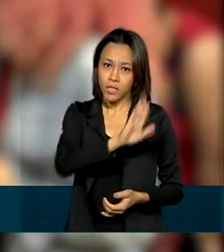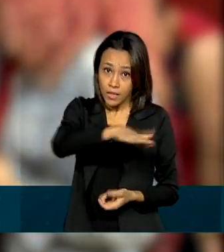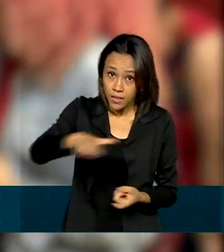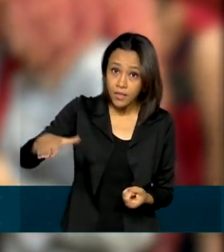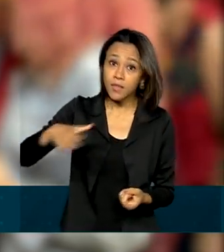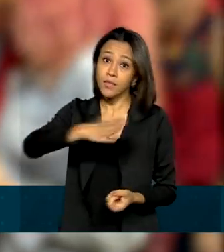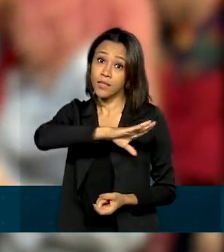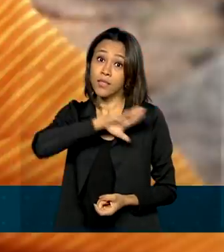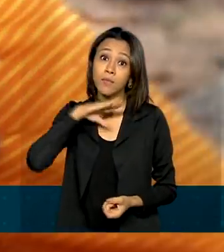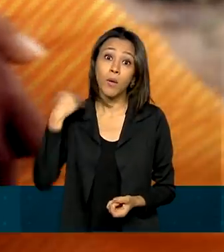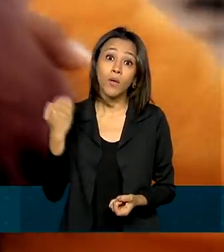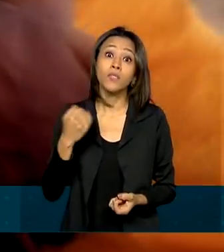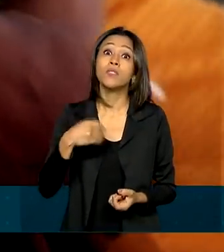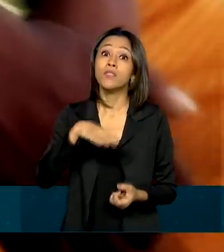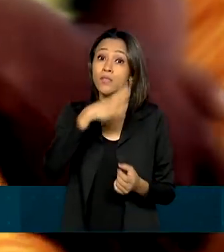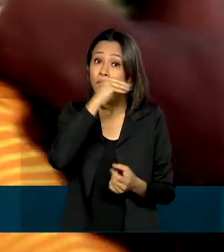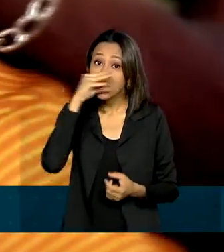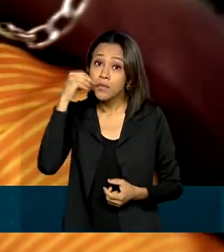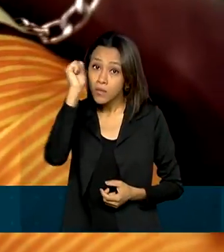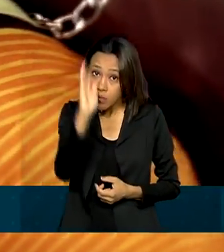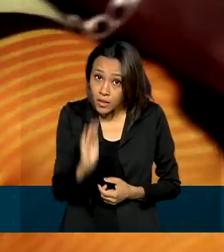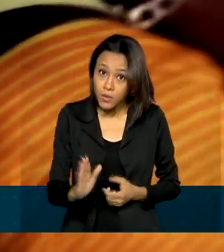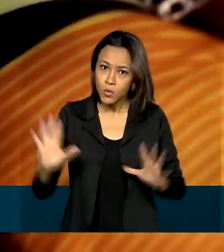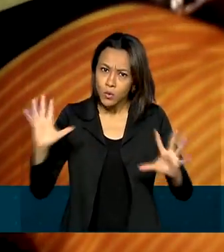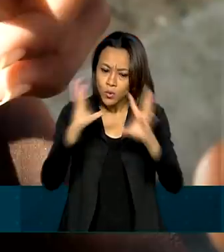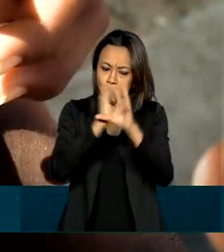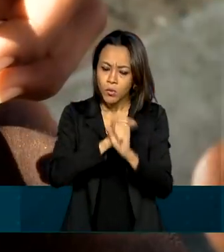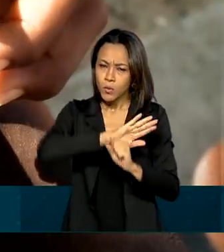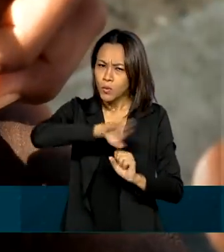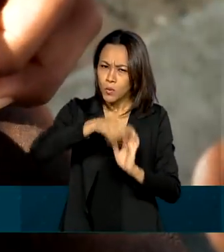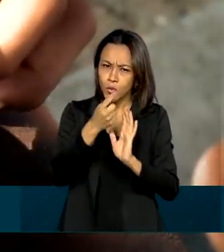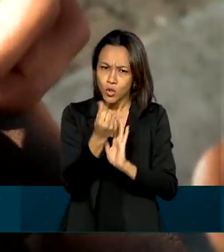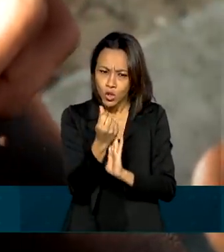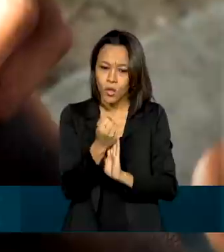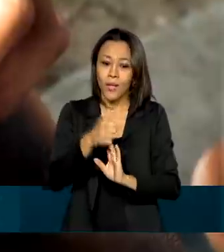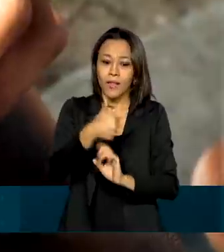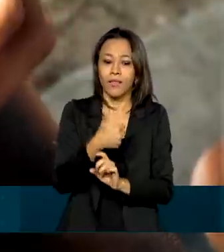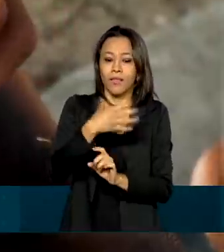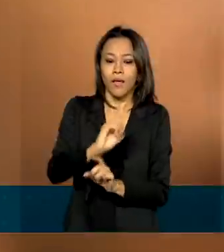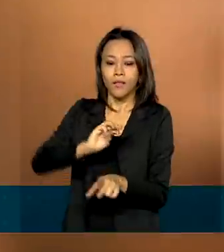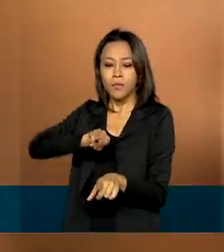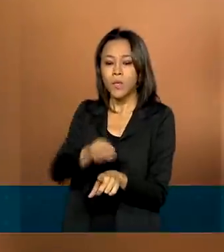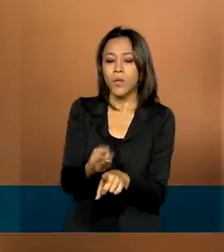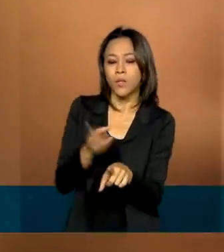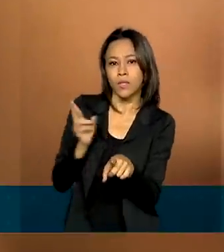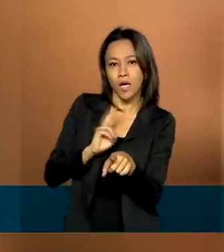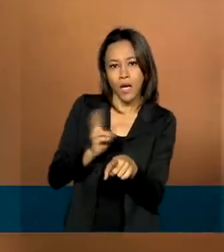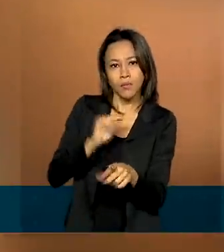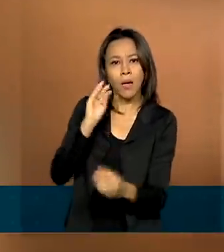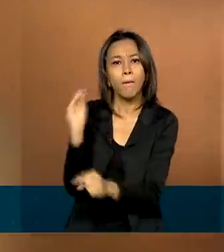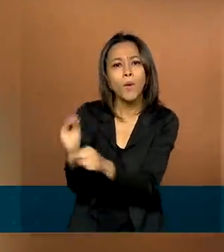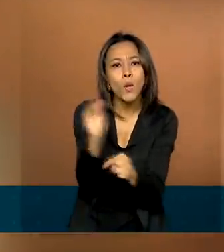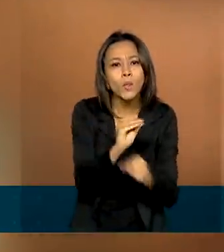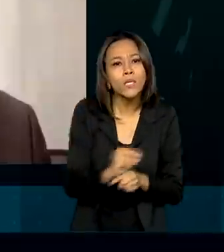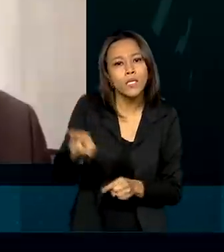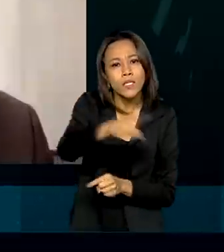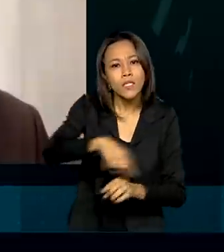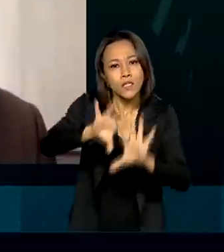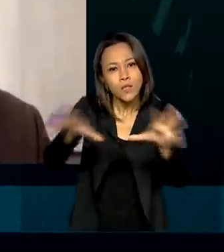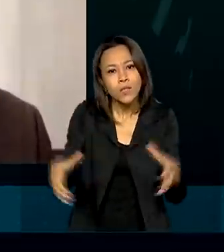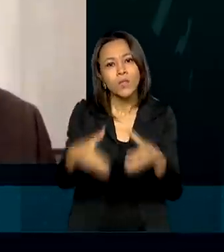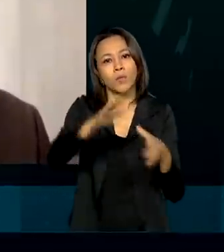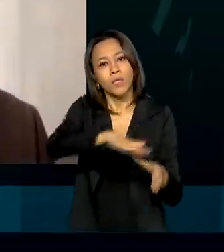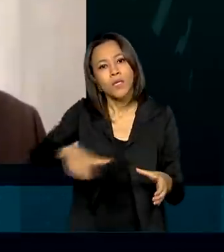adolescentes no Brasil. Ao todo, serão investidos R$ 10 milhões na proteção desse público.